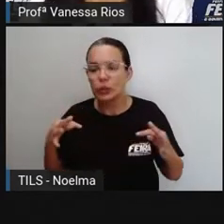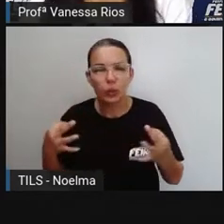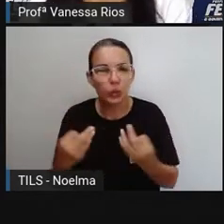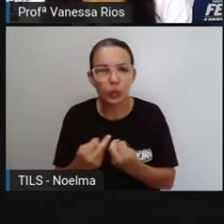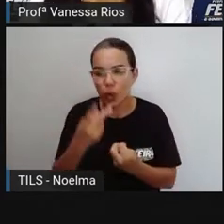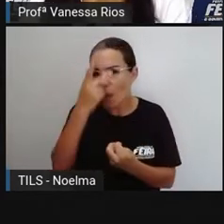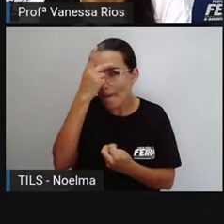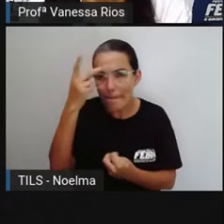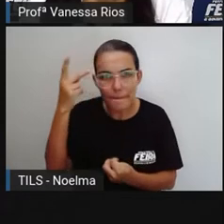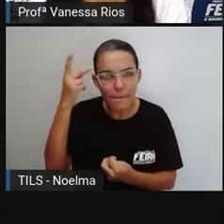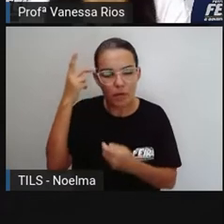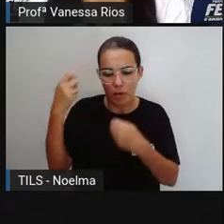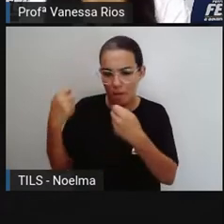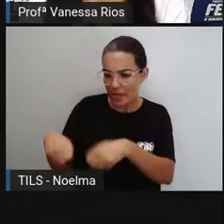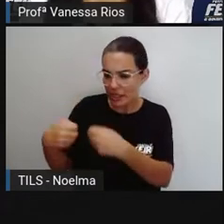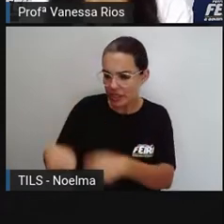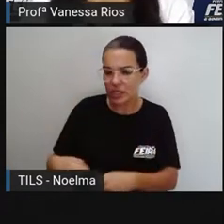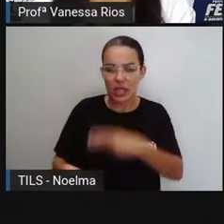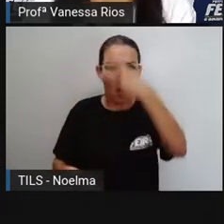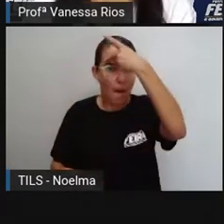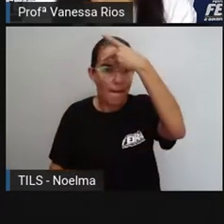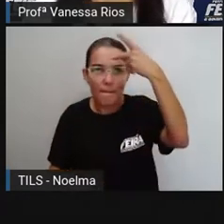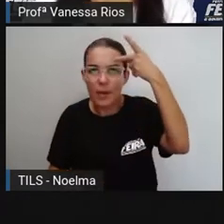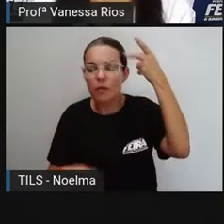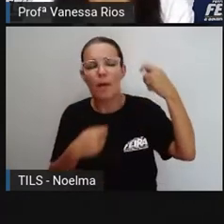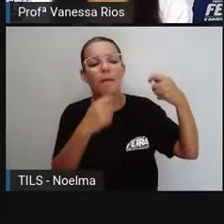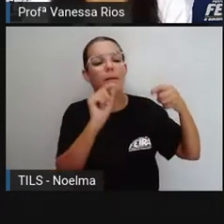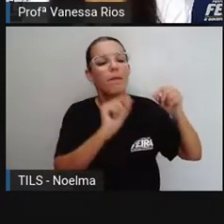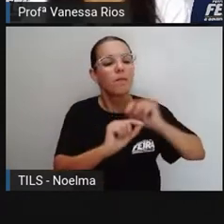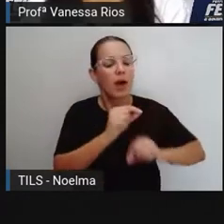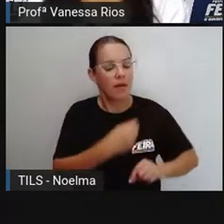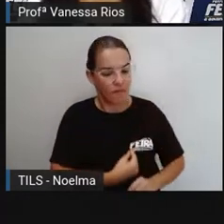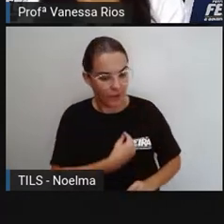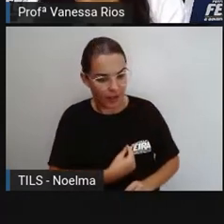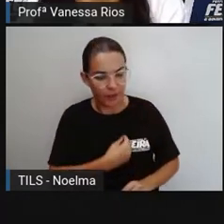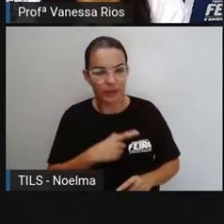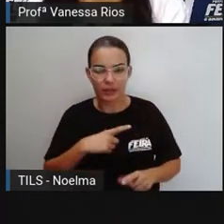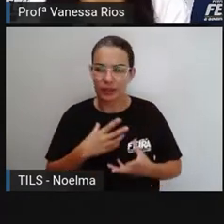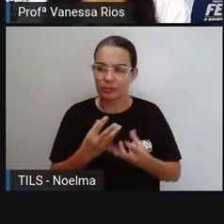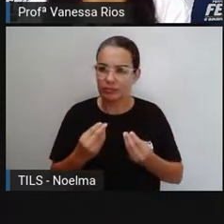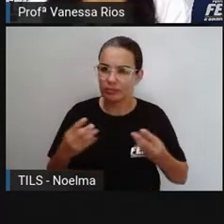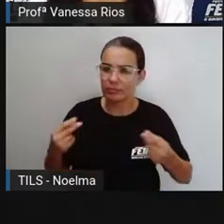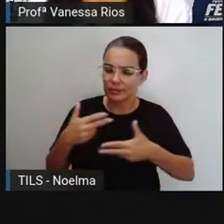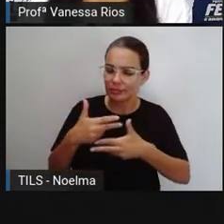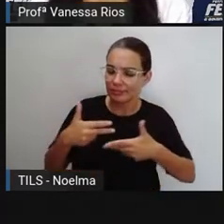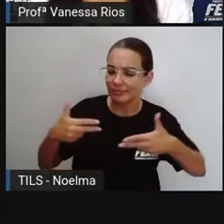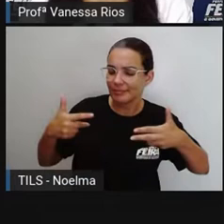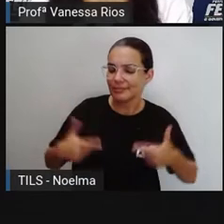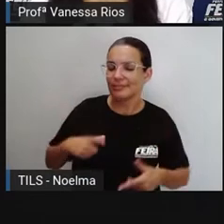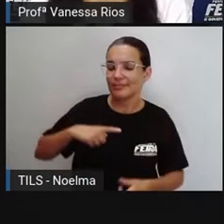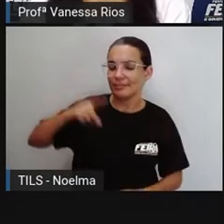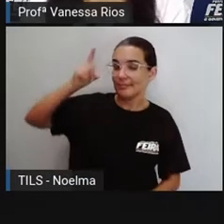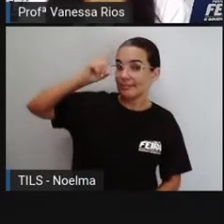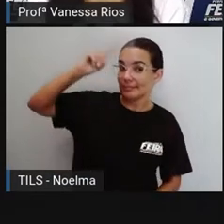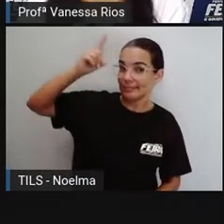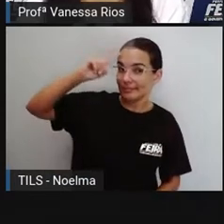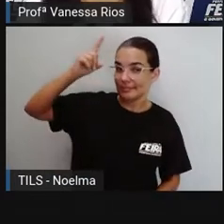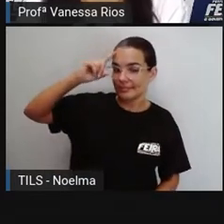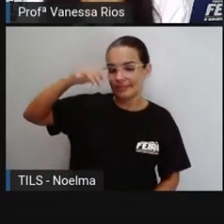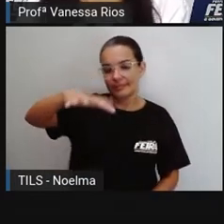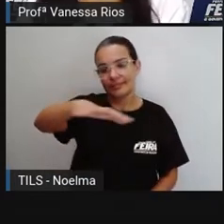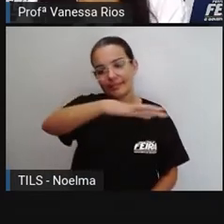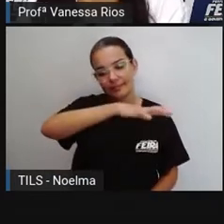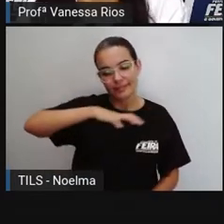em tudo que o povo vive, e está relacionado aí com várias ações do cotidiano das pessoas nos